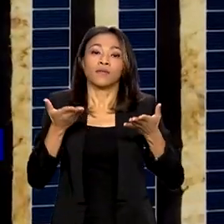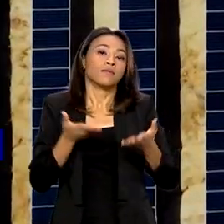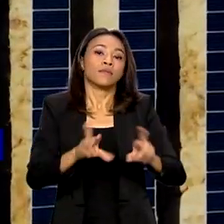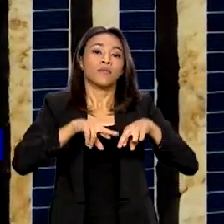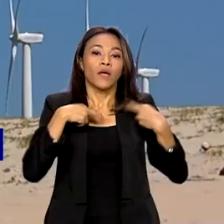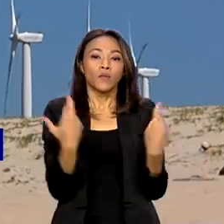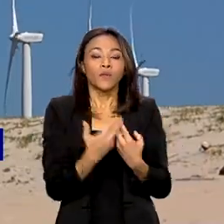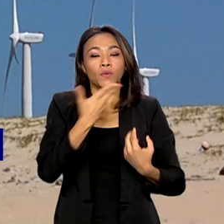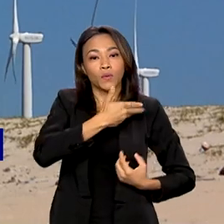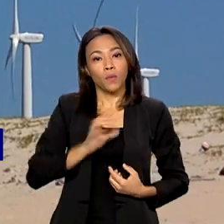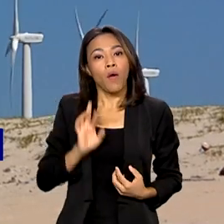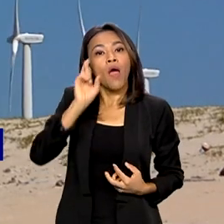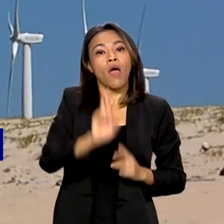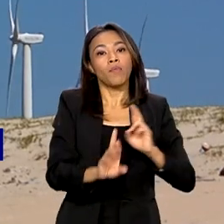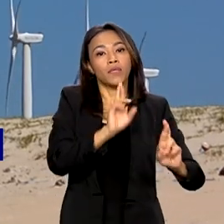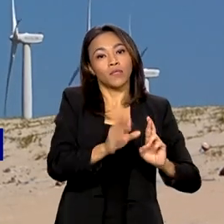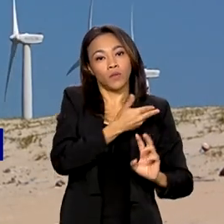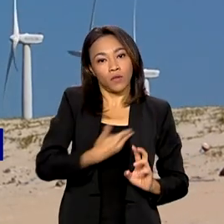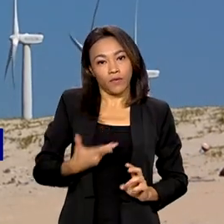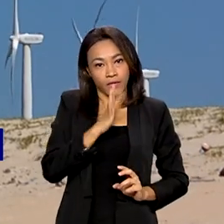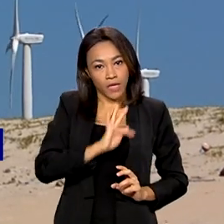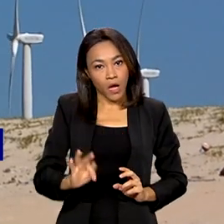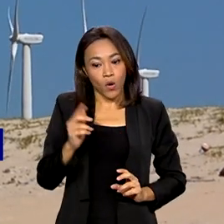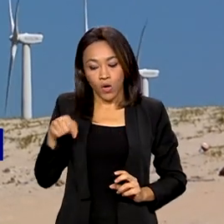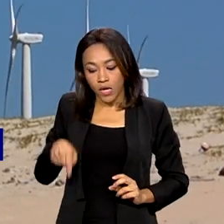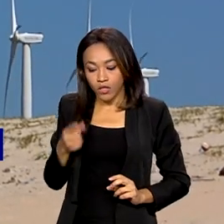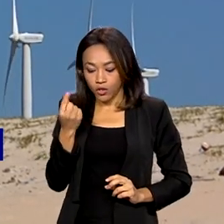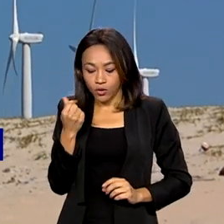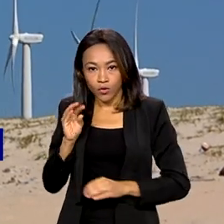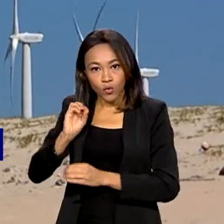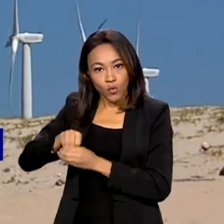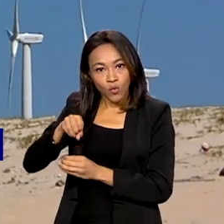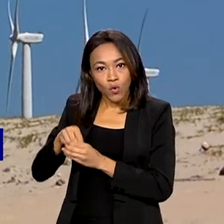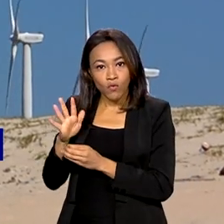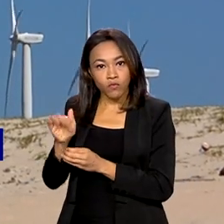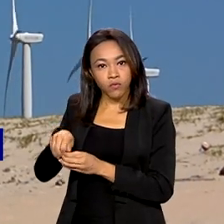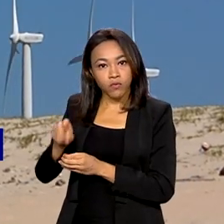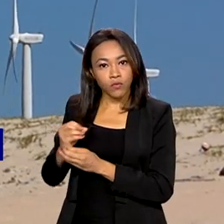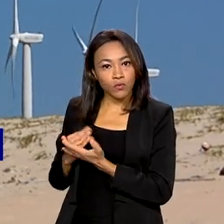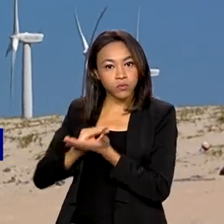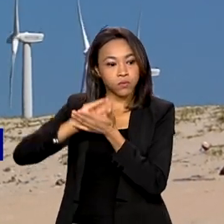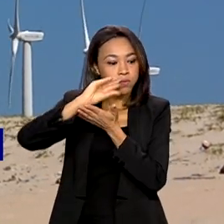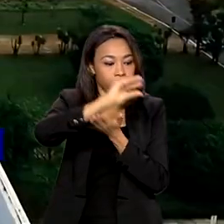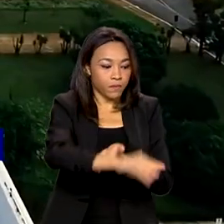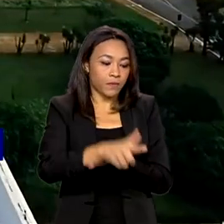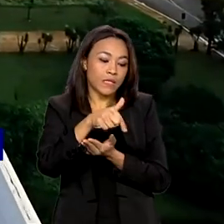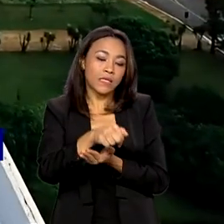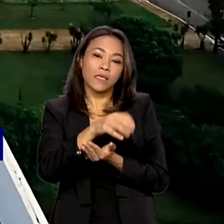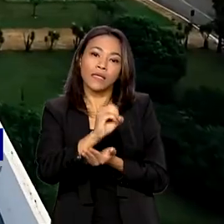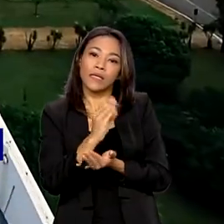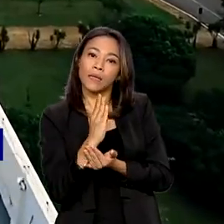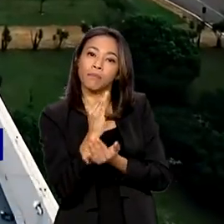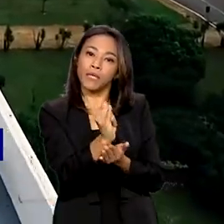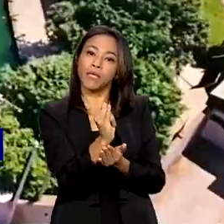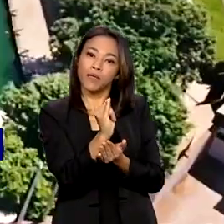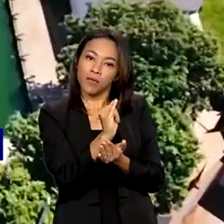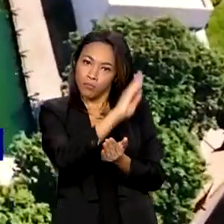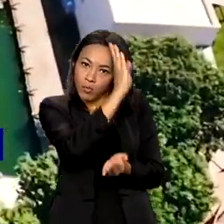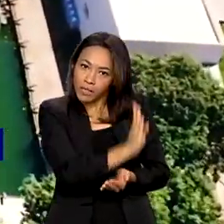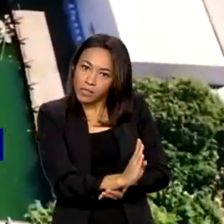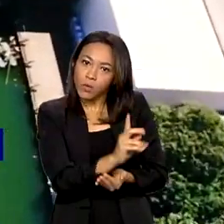governo federal, o fundo definiu o repasse de 70 milhões de dólares ao Brasil para investir na